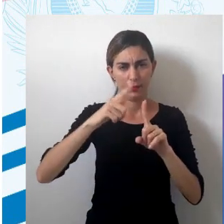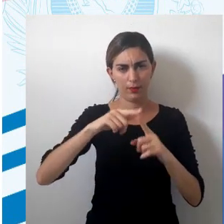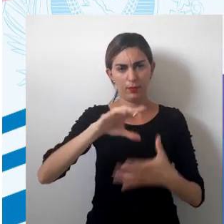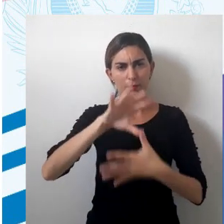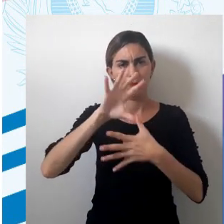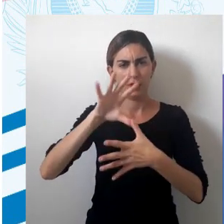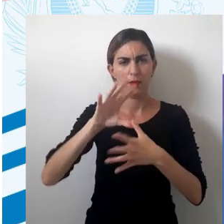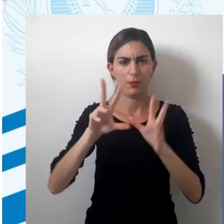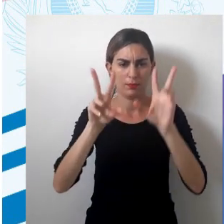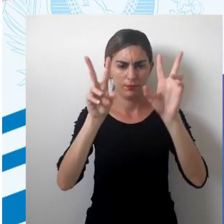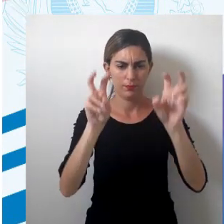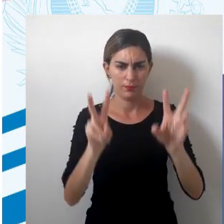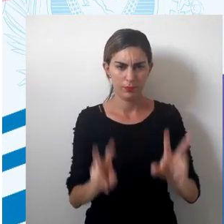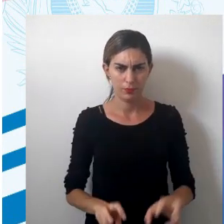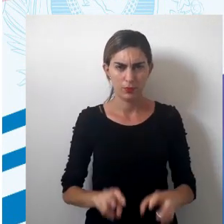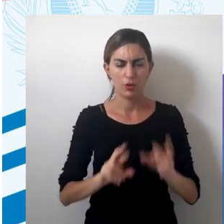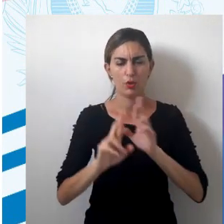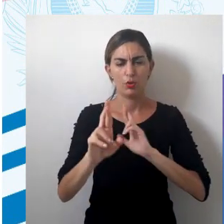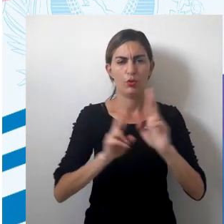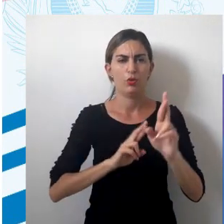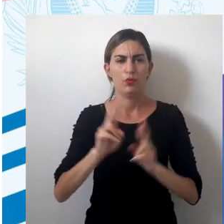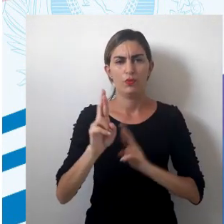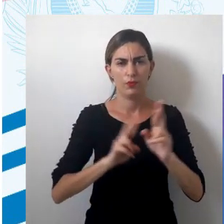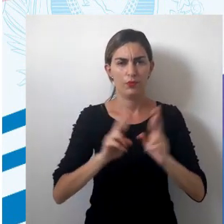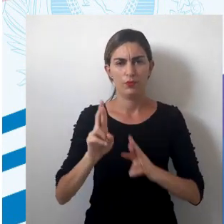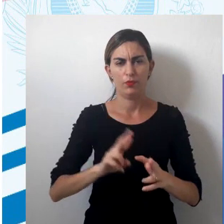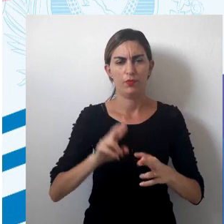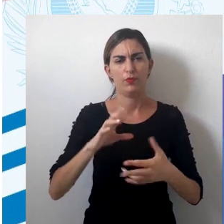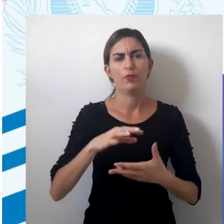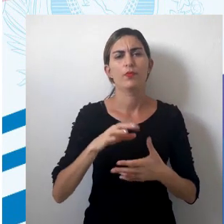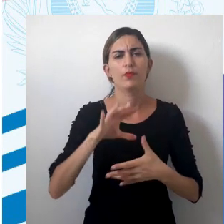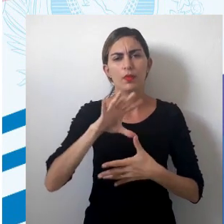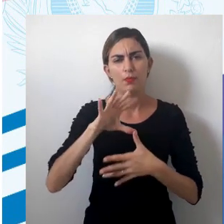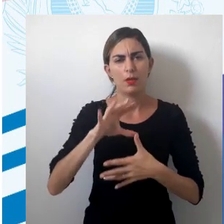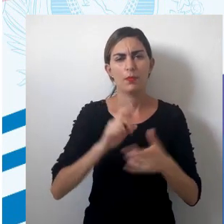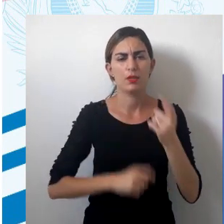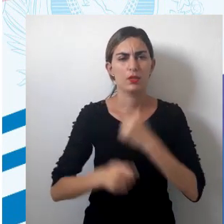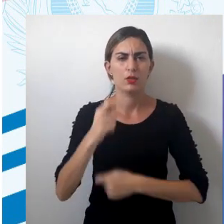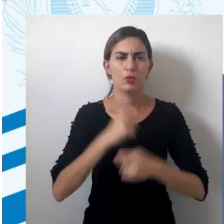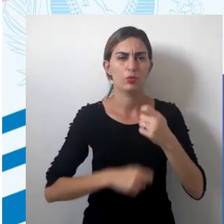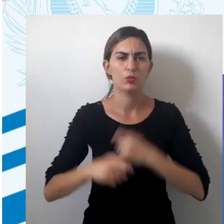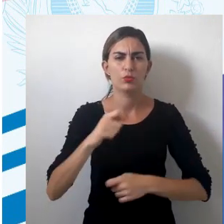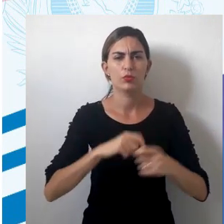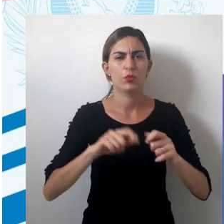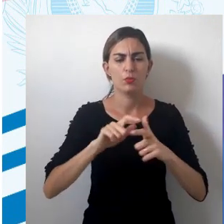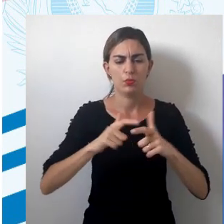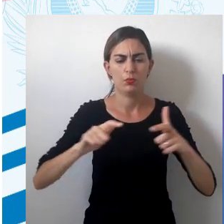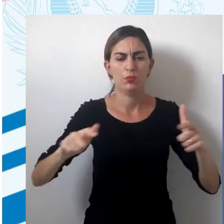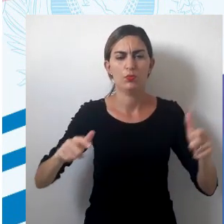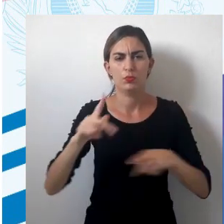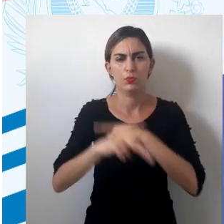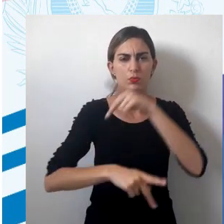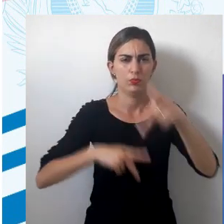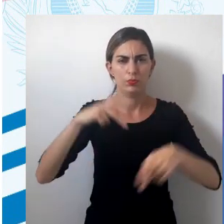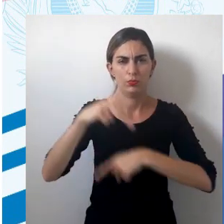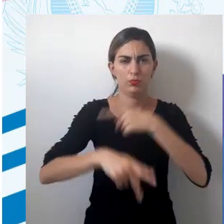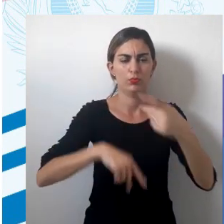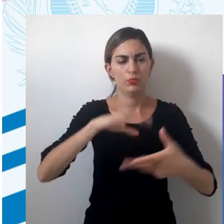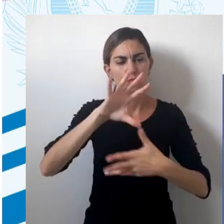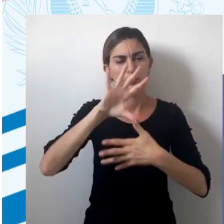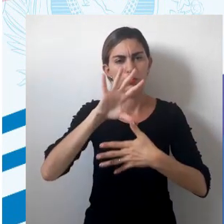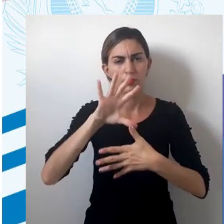mapas, como mapas temáticos, mapas rodoviários, mapas físicos, mapas econômicos, mapas populacionais, esses